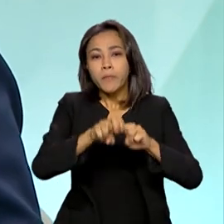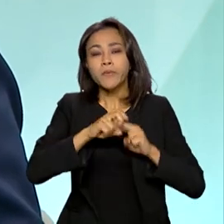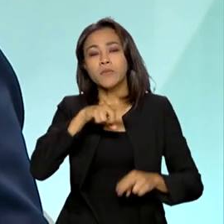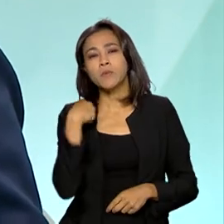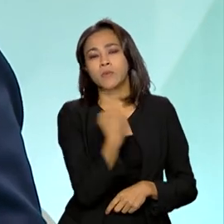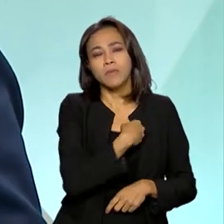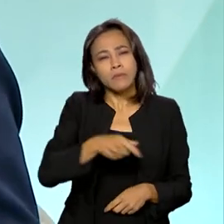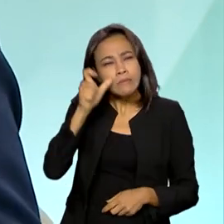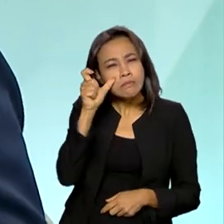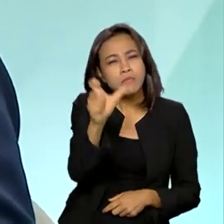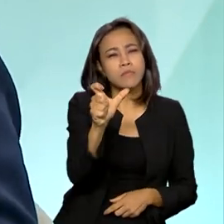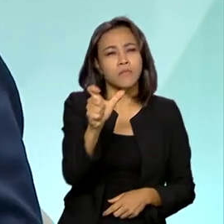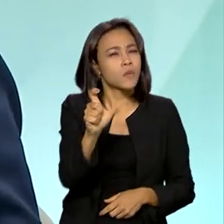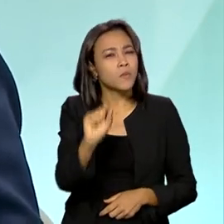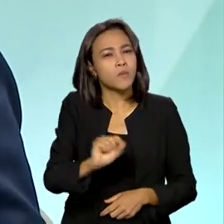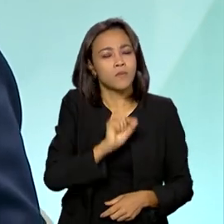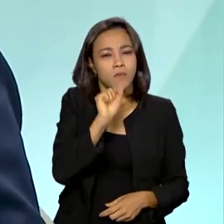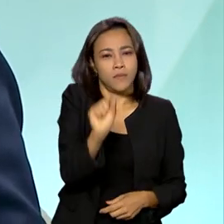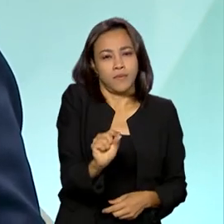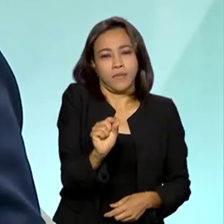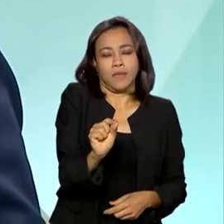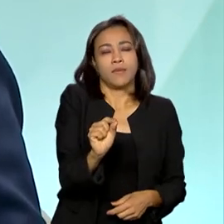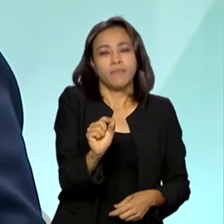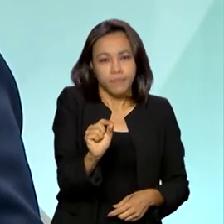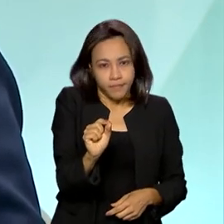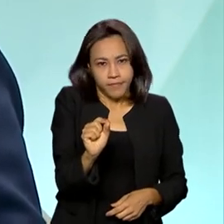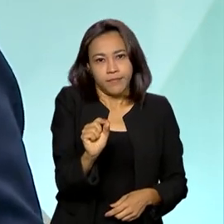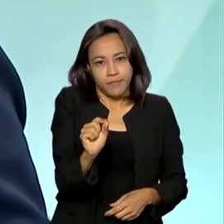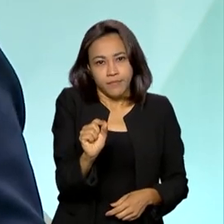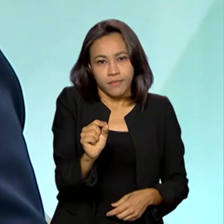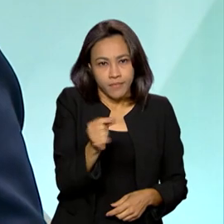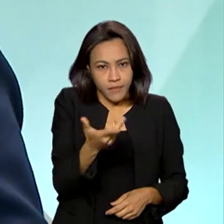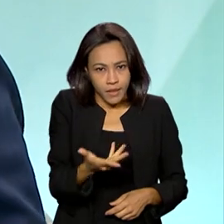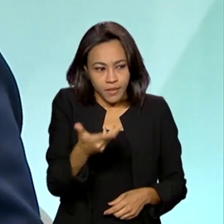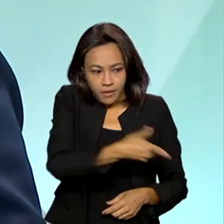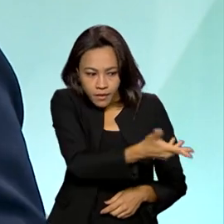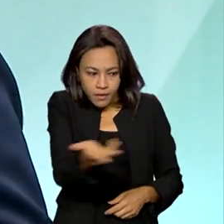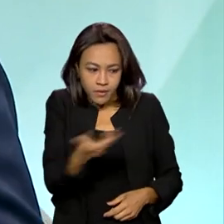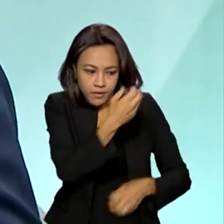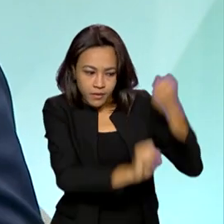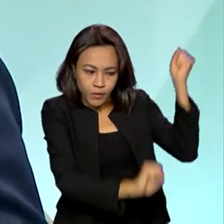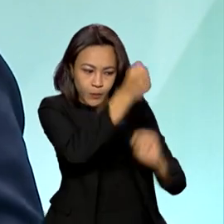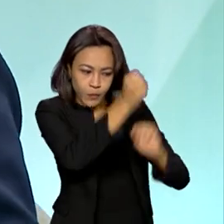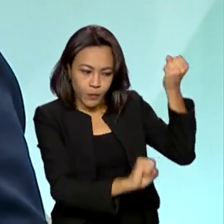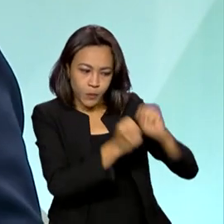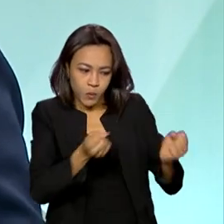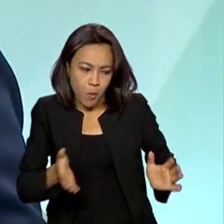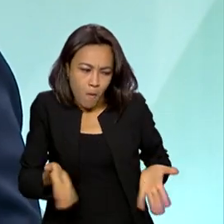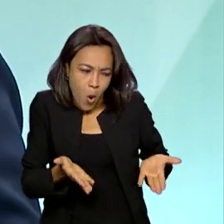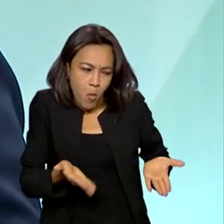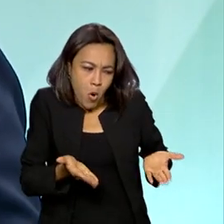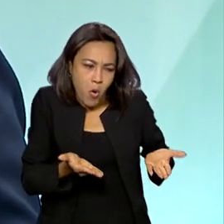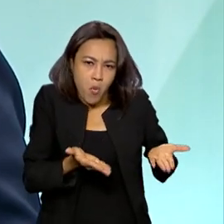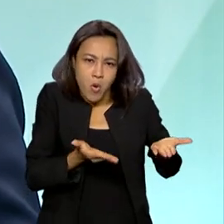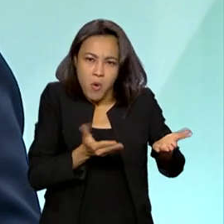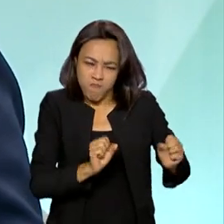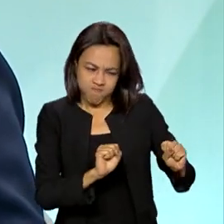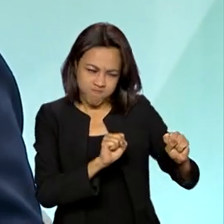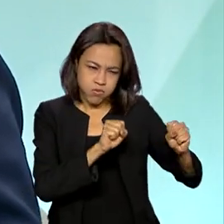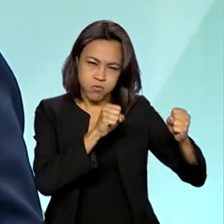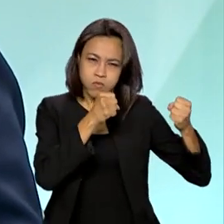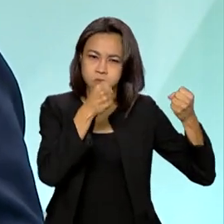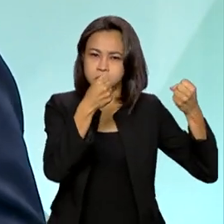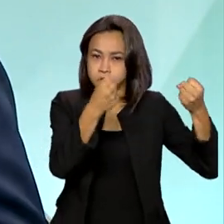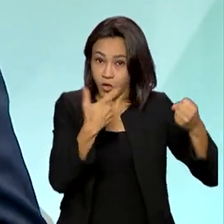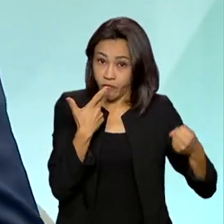interesse em a gente resgatar, para que o segmento da indústria, ele se potencialize, como eu falei anteriormente,